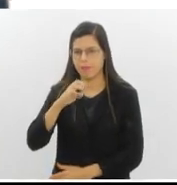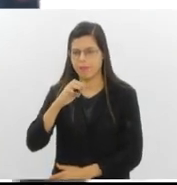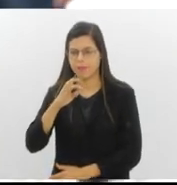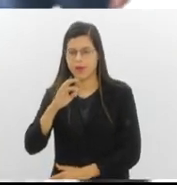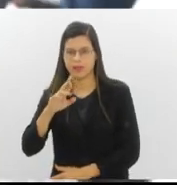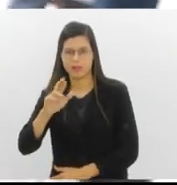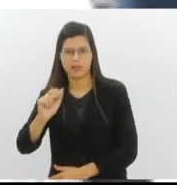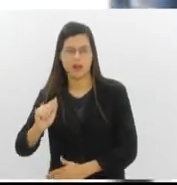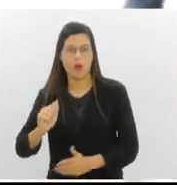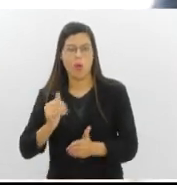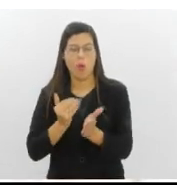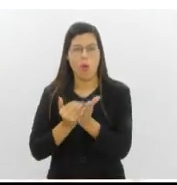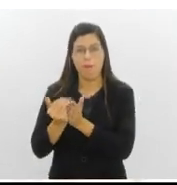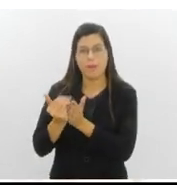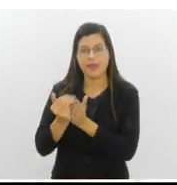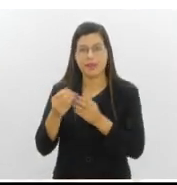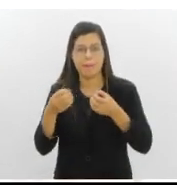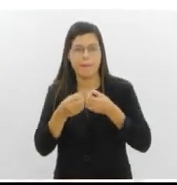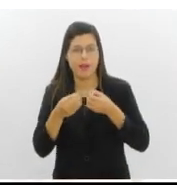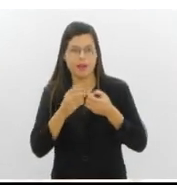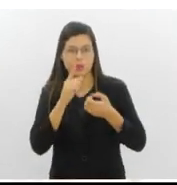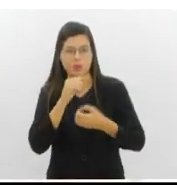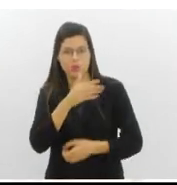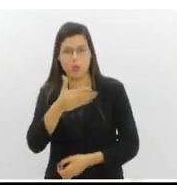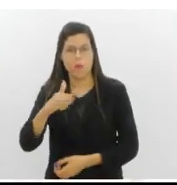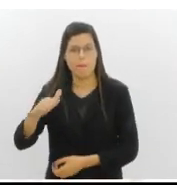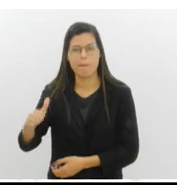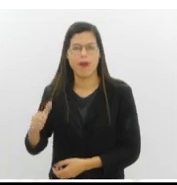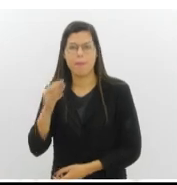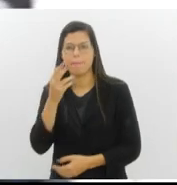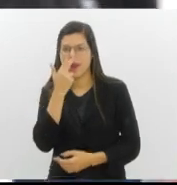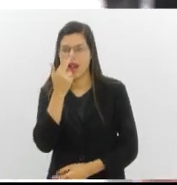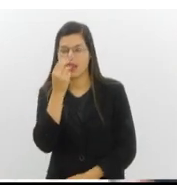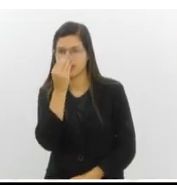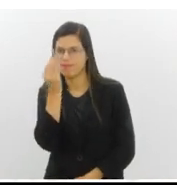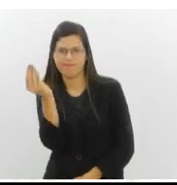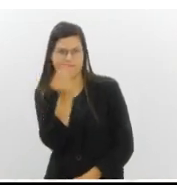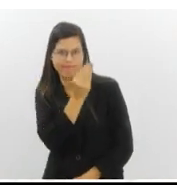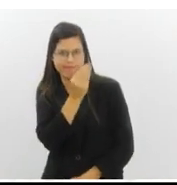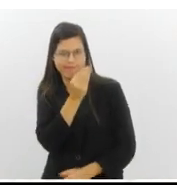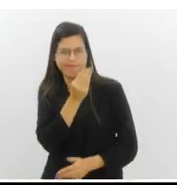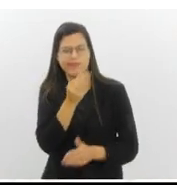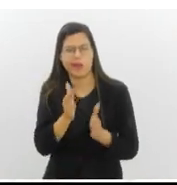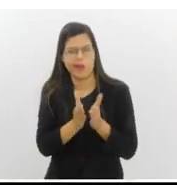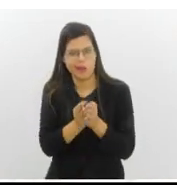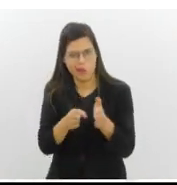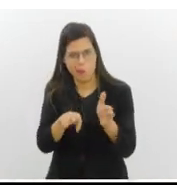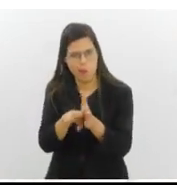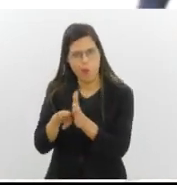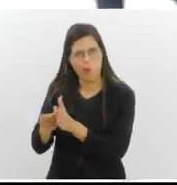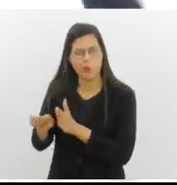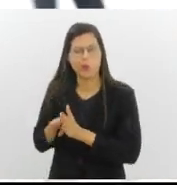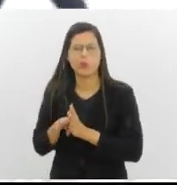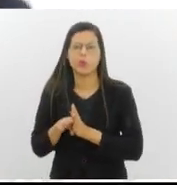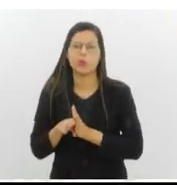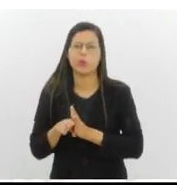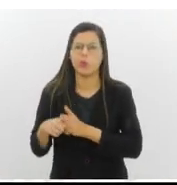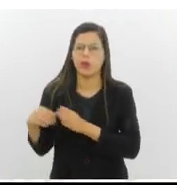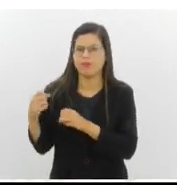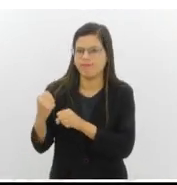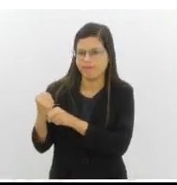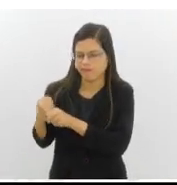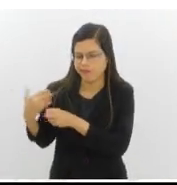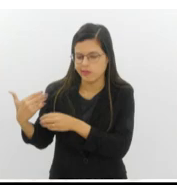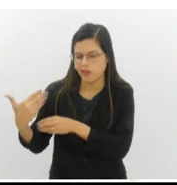nessa região do mar, ela vira as costas para o mar, vira as costas para o porto e durante muito tempo ela se volta para